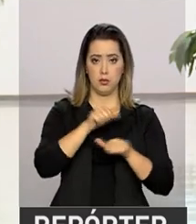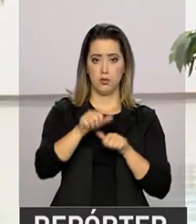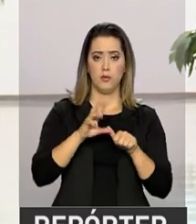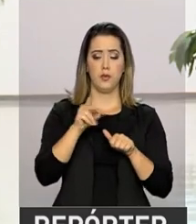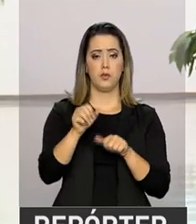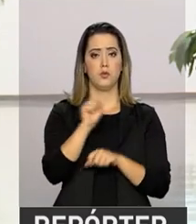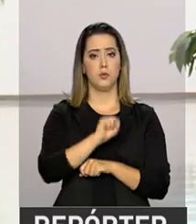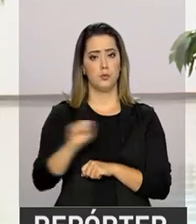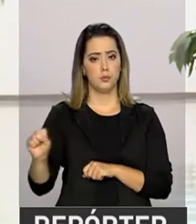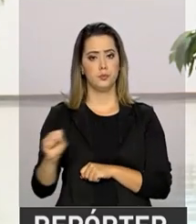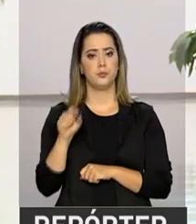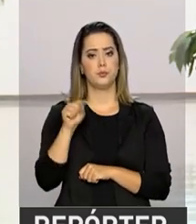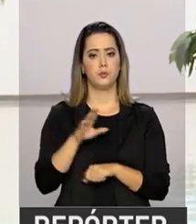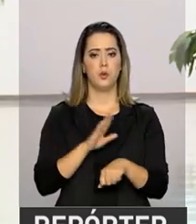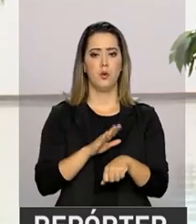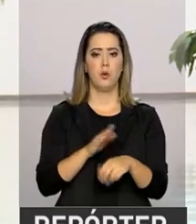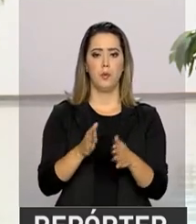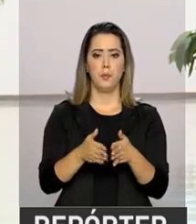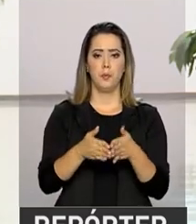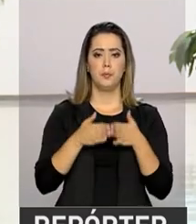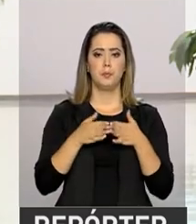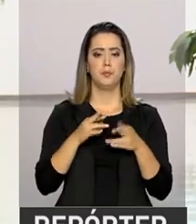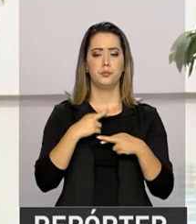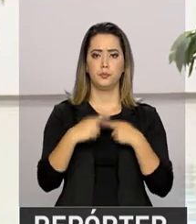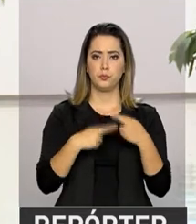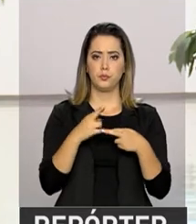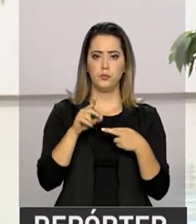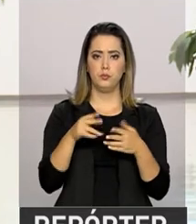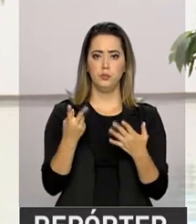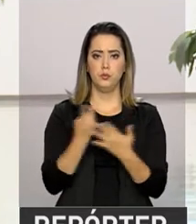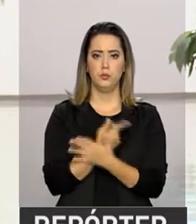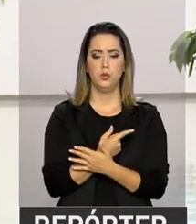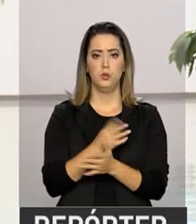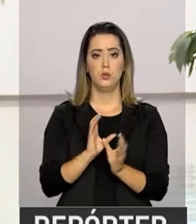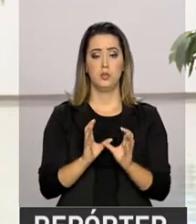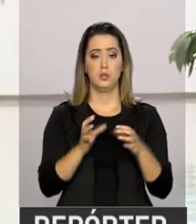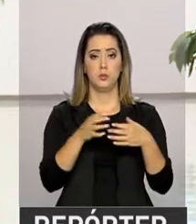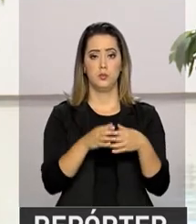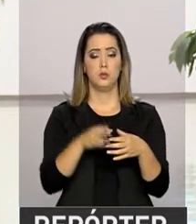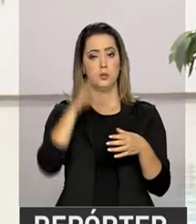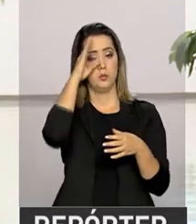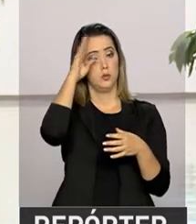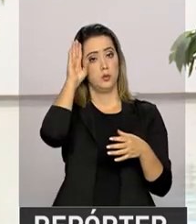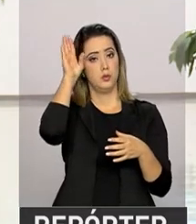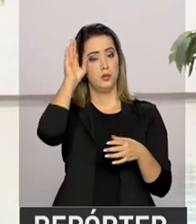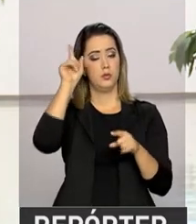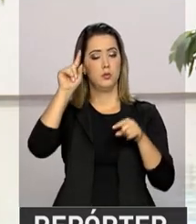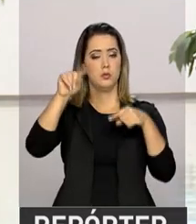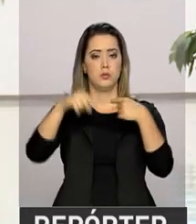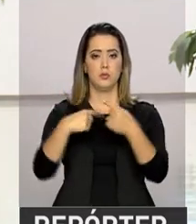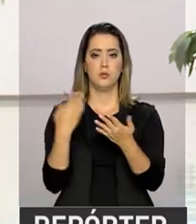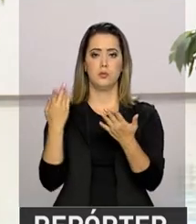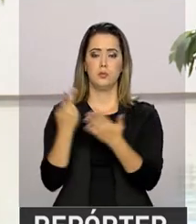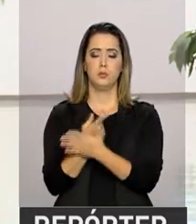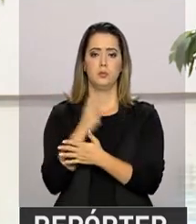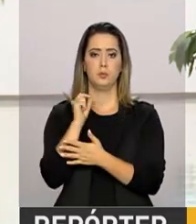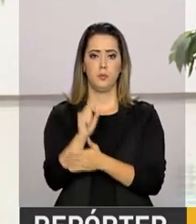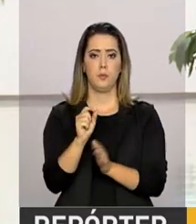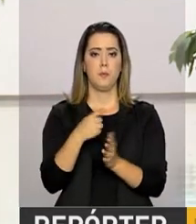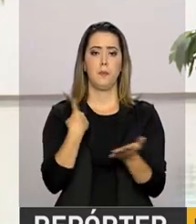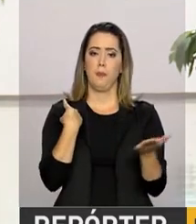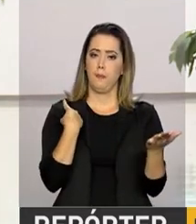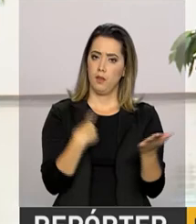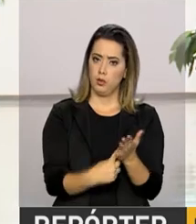cada semestre. O pedido de renovação primeiro é feito pelas instituições de ensino. E depois, os estudantes